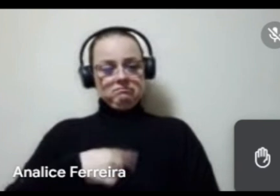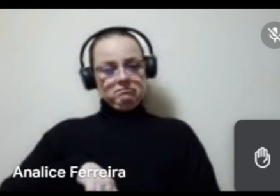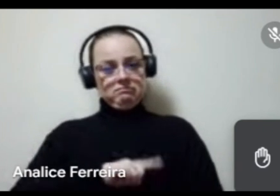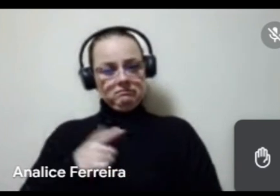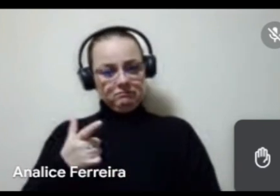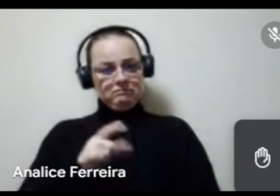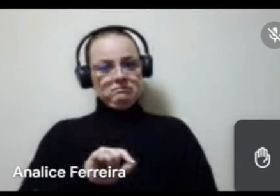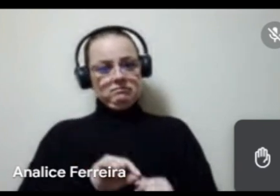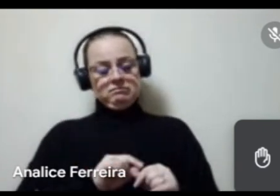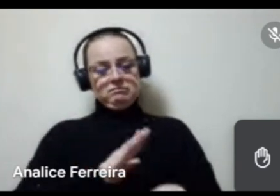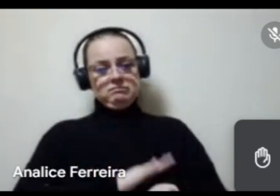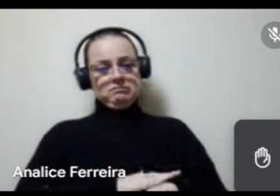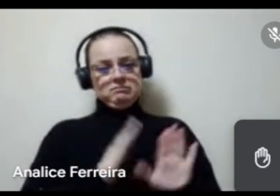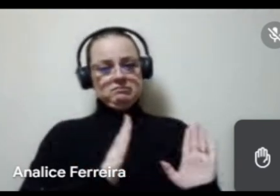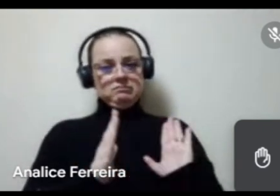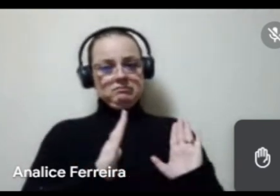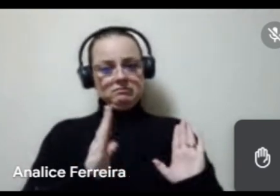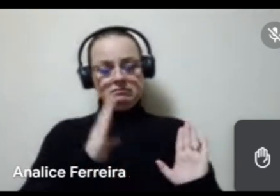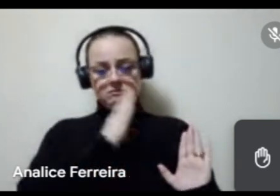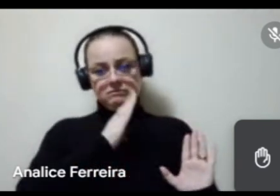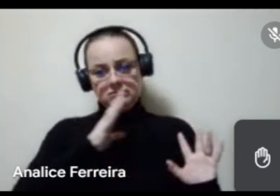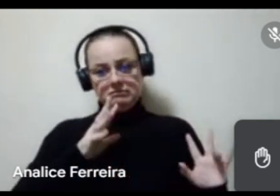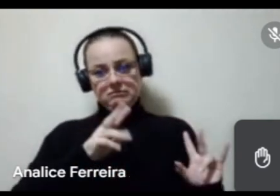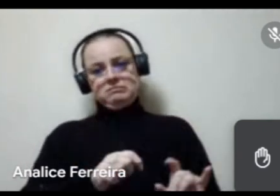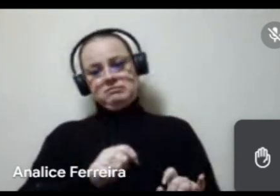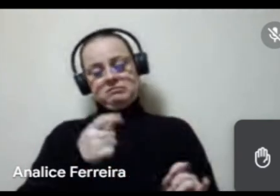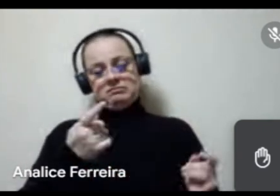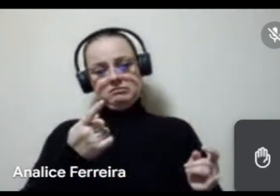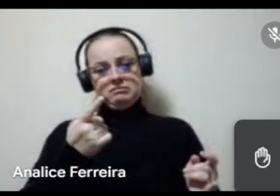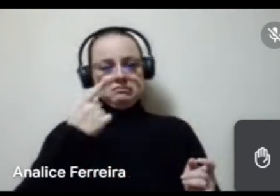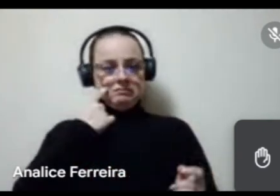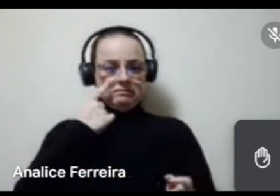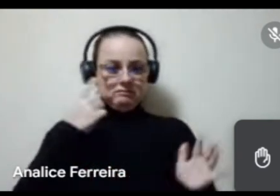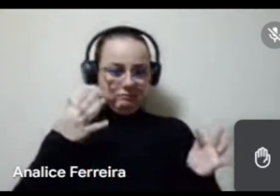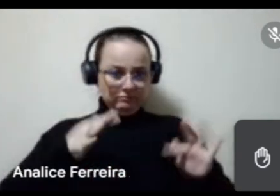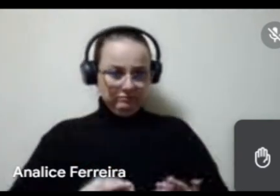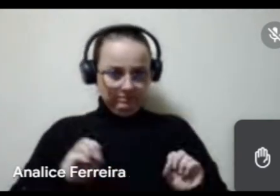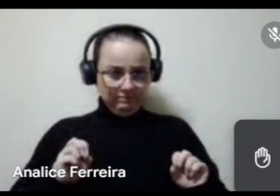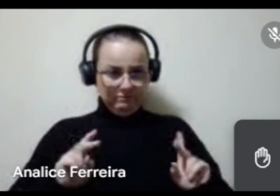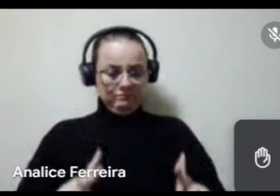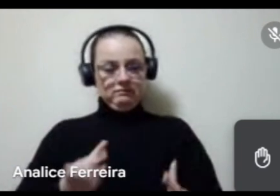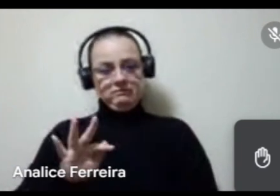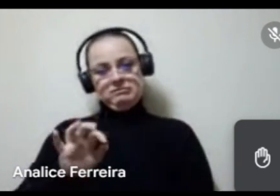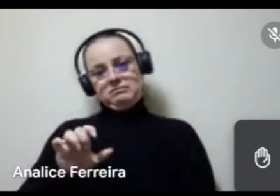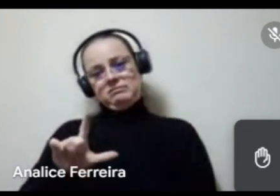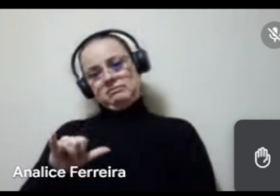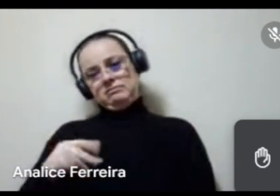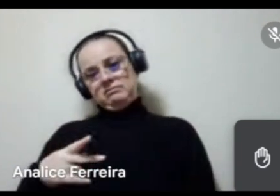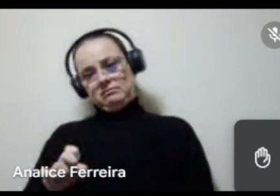fazer uma etapa rápida aberta para todos, assim, para considerações finais. Tá? Felipe, a palavra está com você.